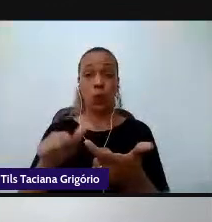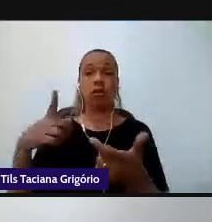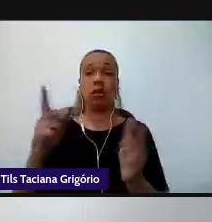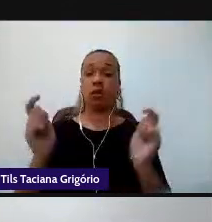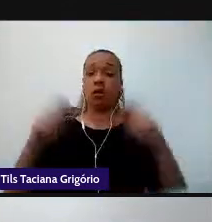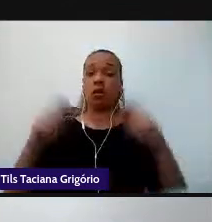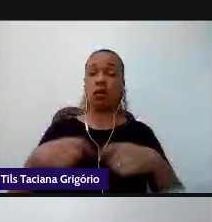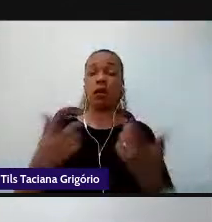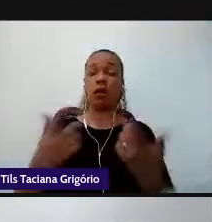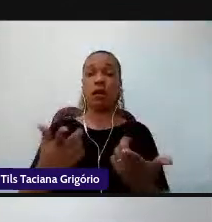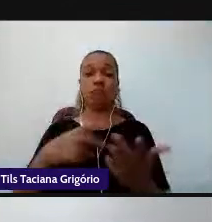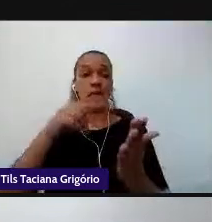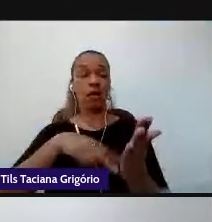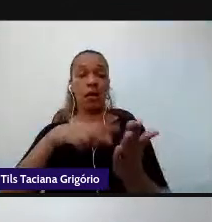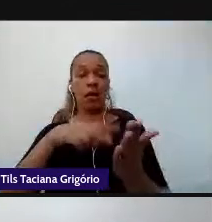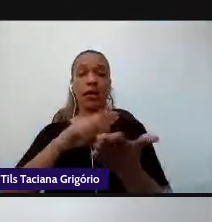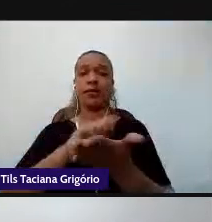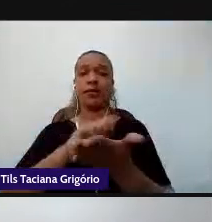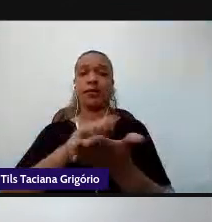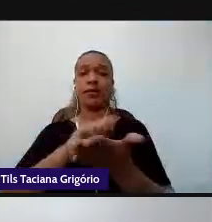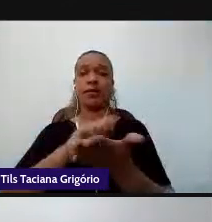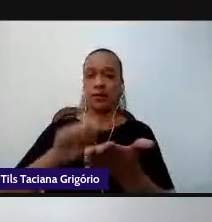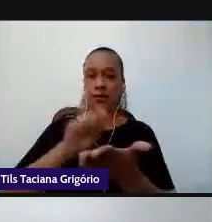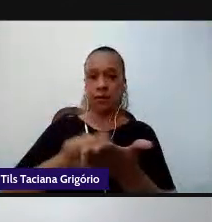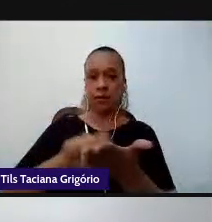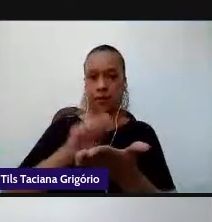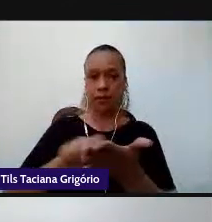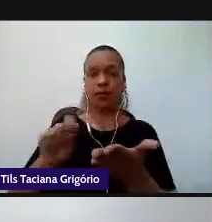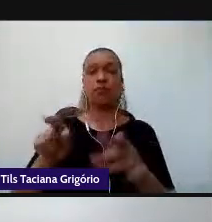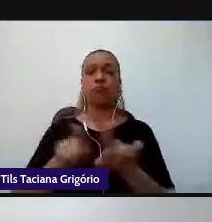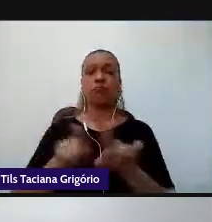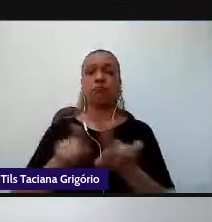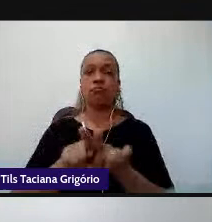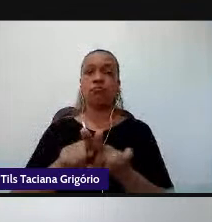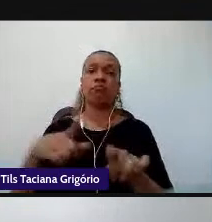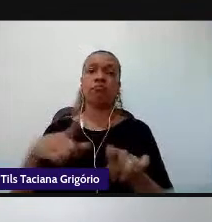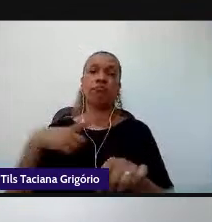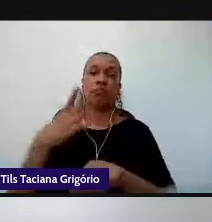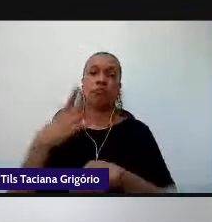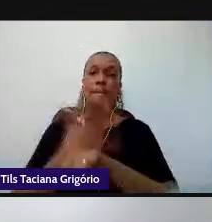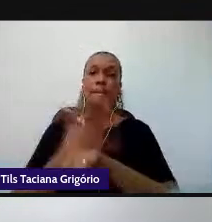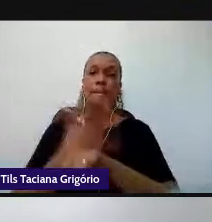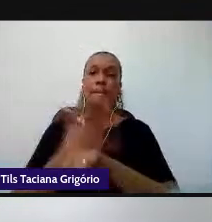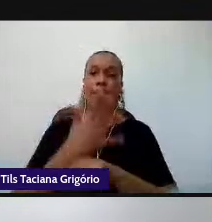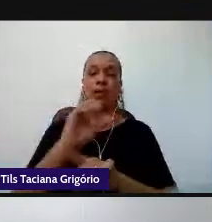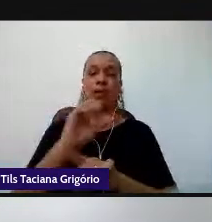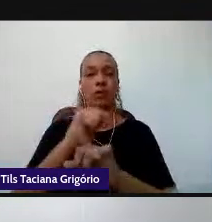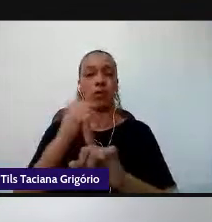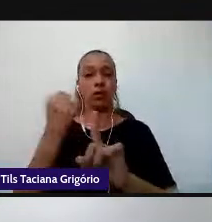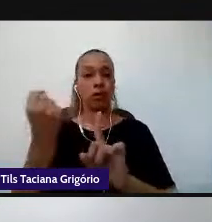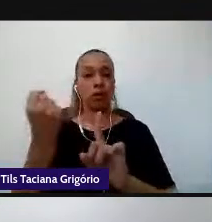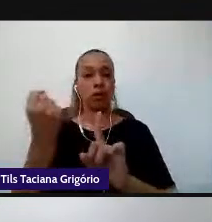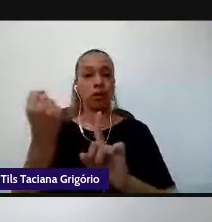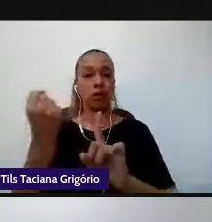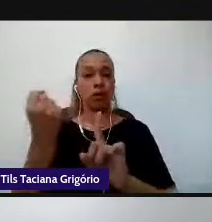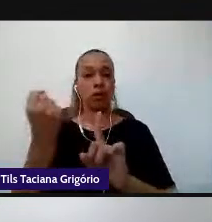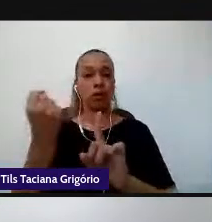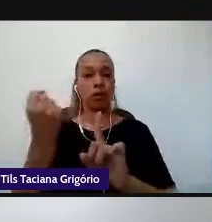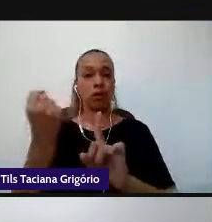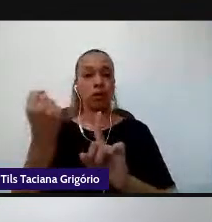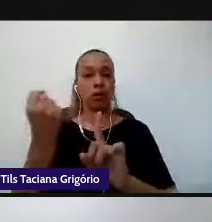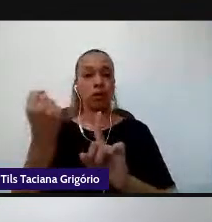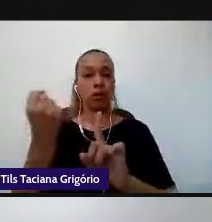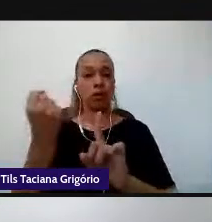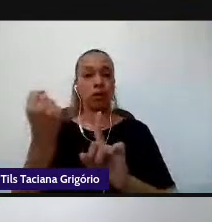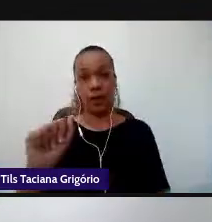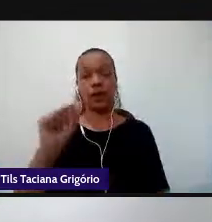práticas sociais que usam a escrita. Então, Magda Soares, ela vai sempre, no início dos seus estudos, propor essa perspectiva